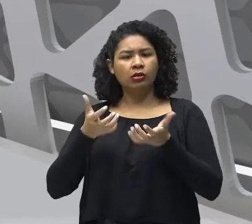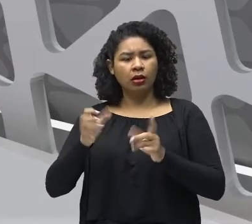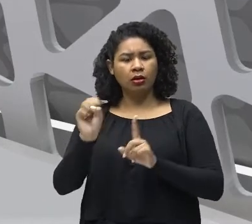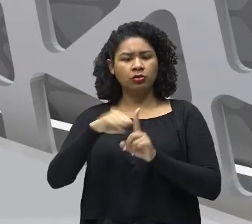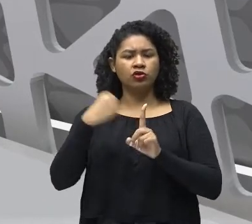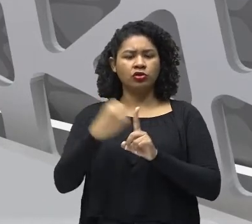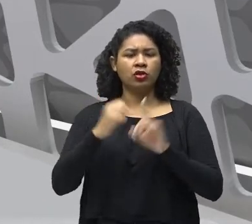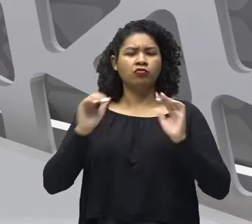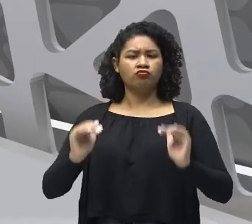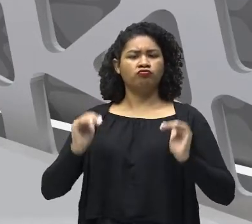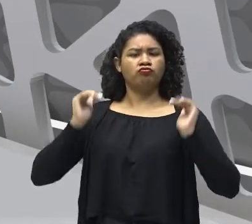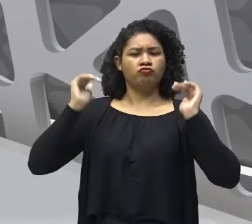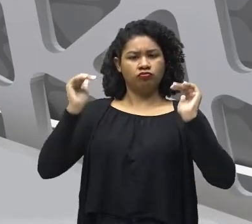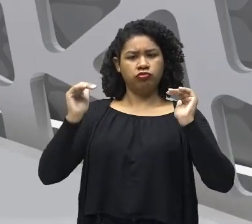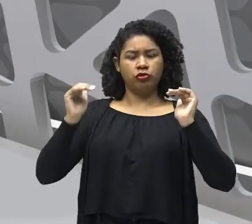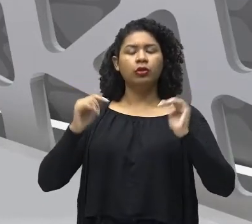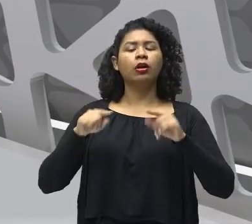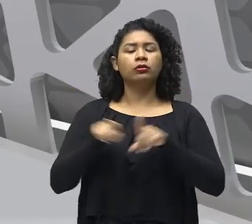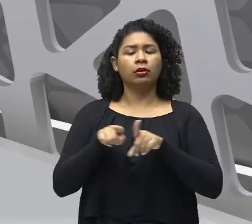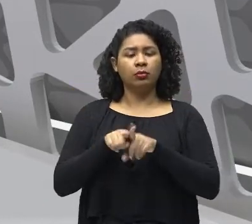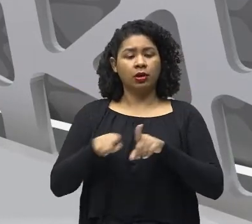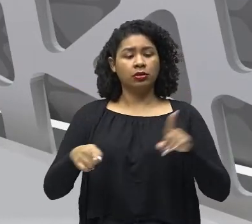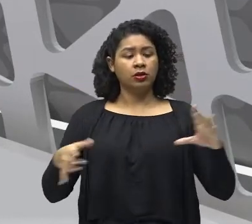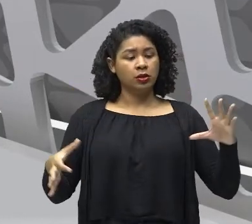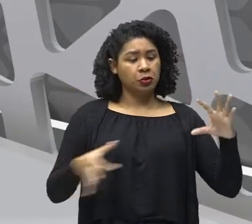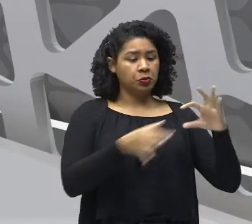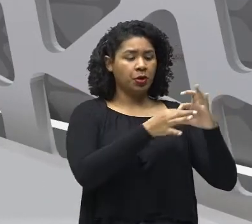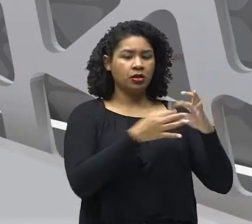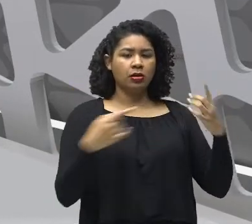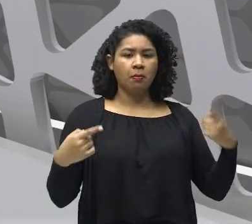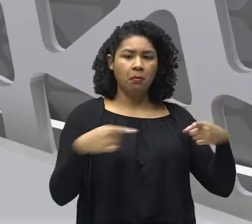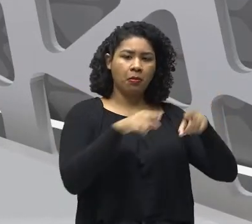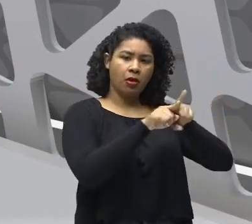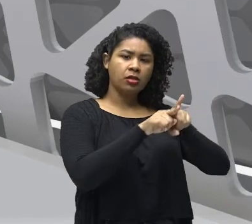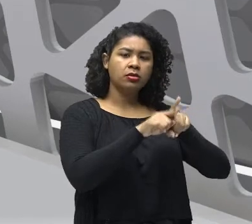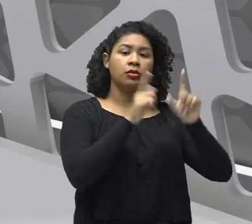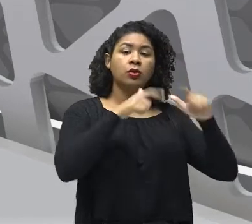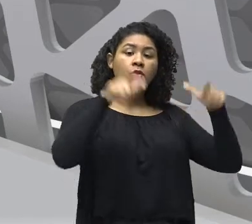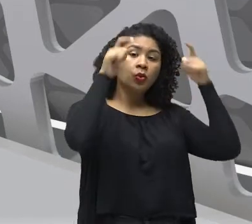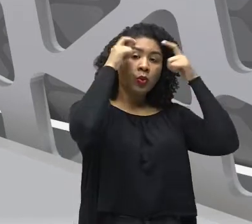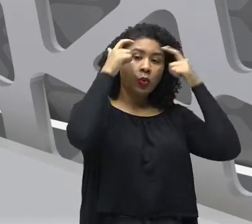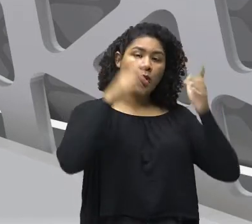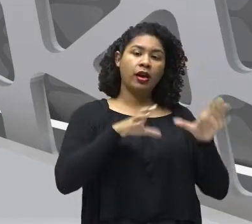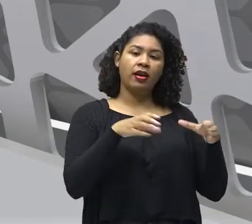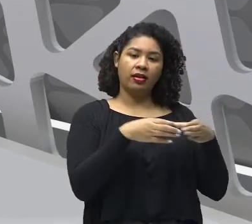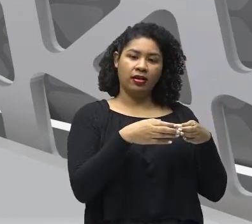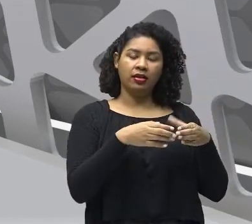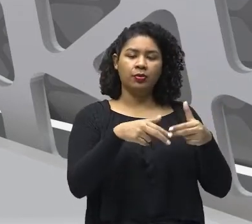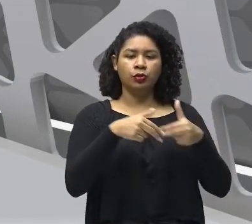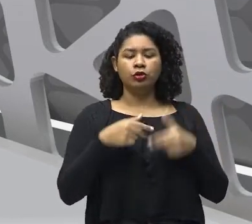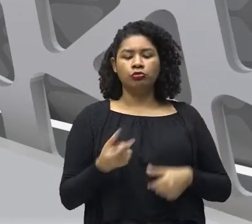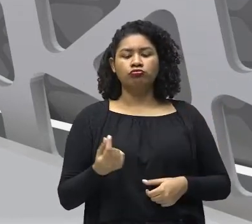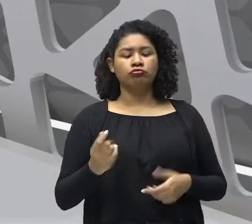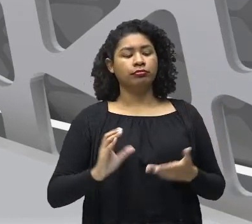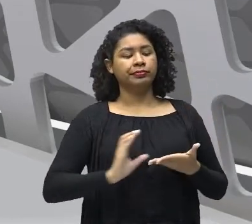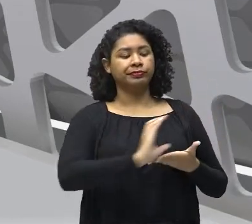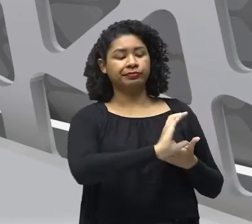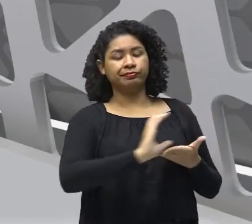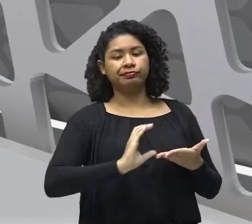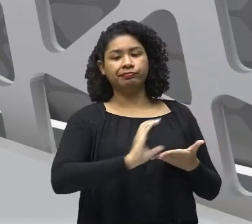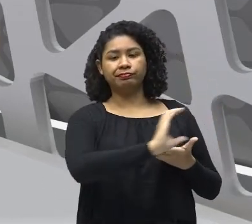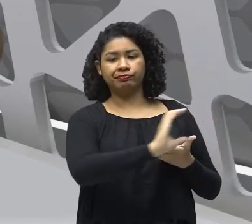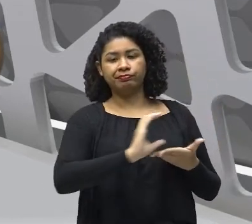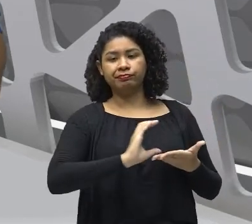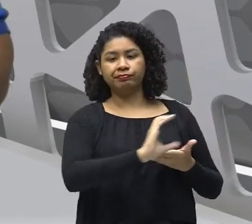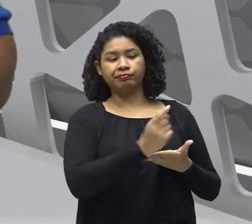Também se aliou com os reis europeus, E forneceu subsídios, ó, financeiros, Para